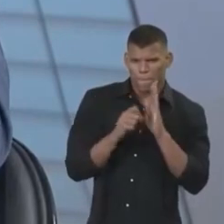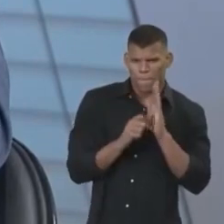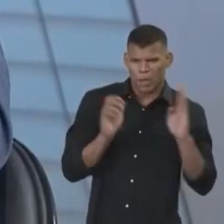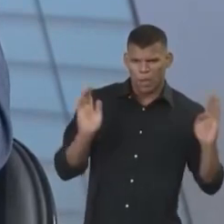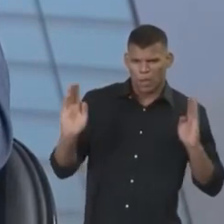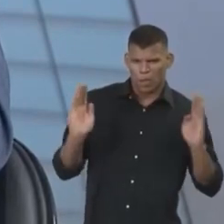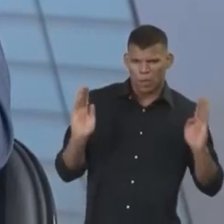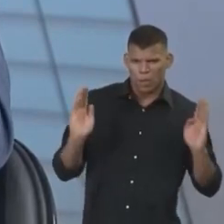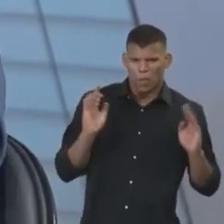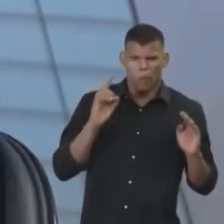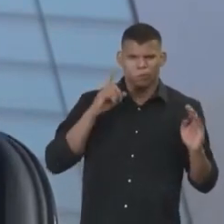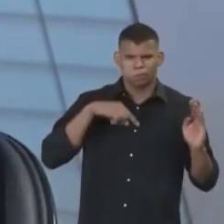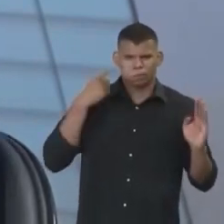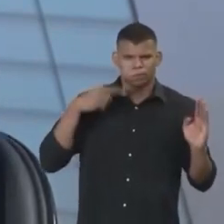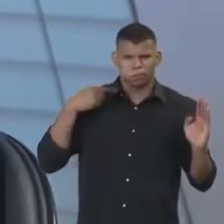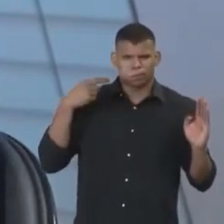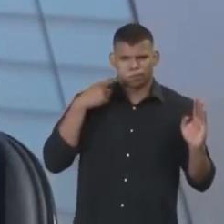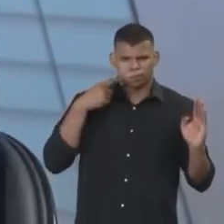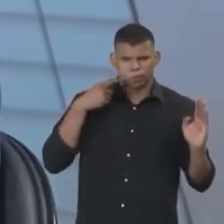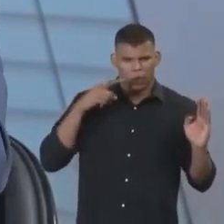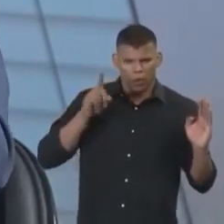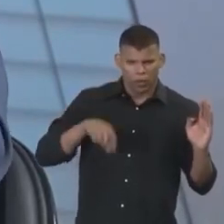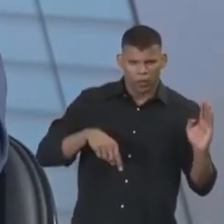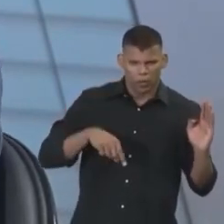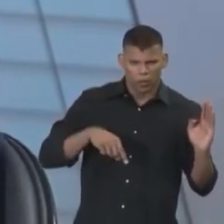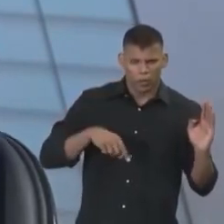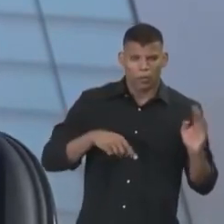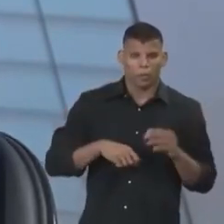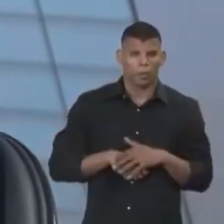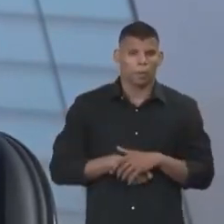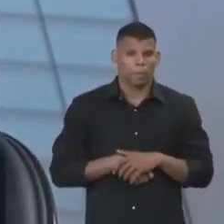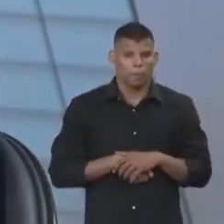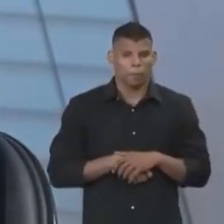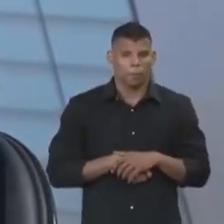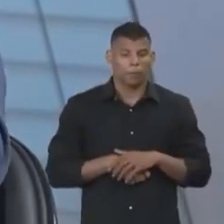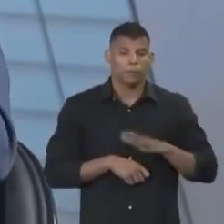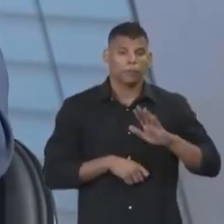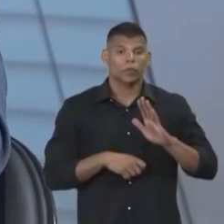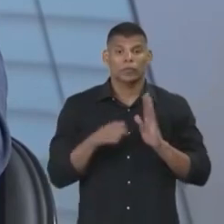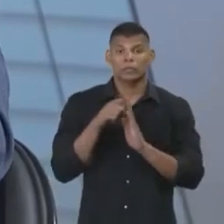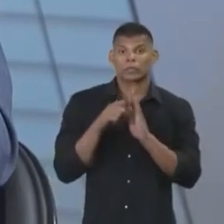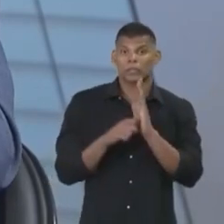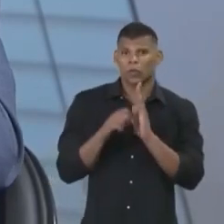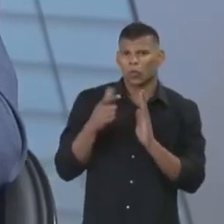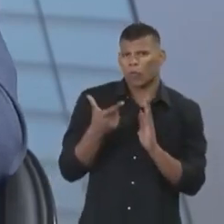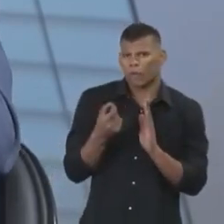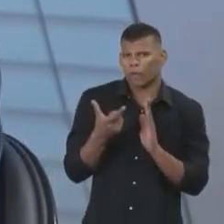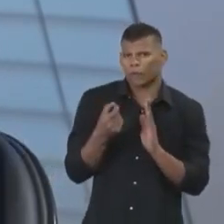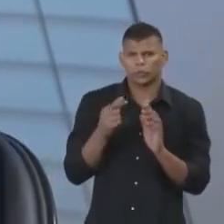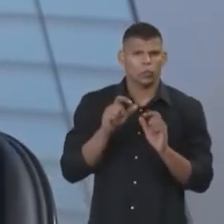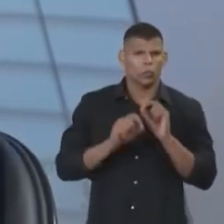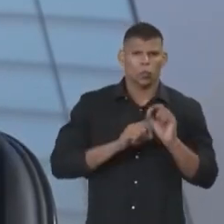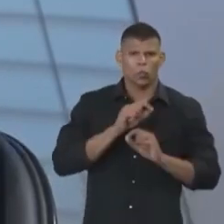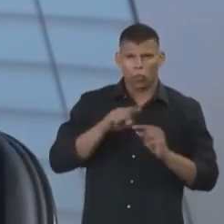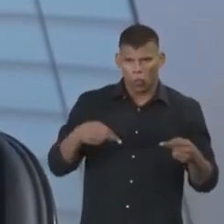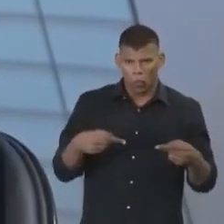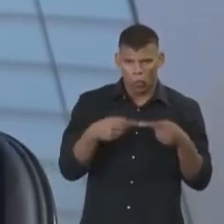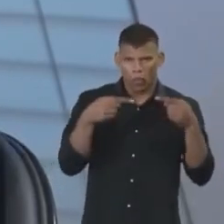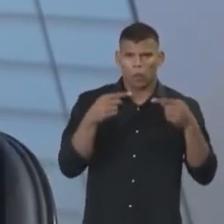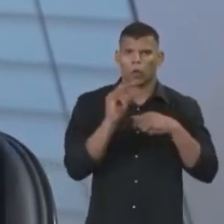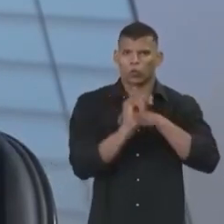século XXI. No século XX foi o século da expansão industrial, os países